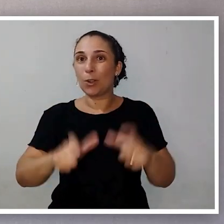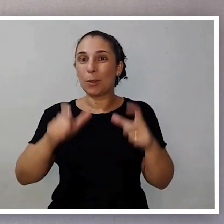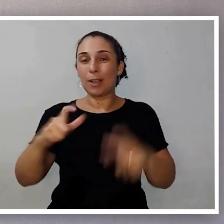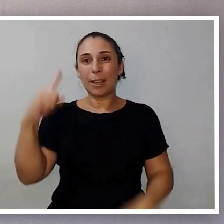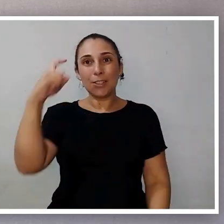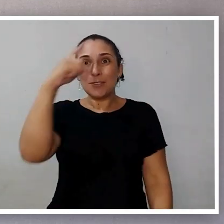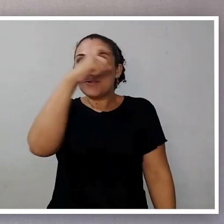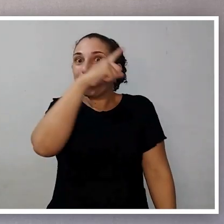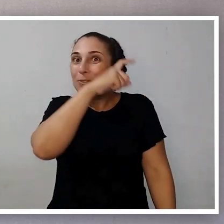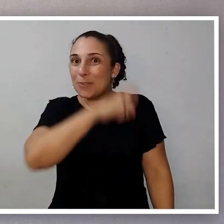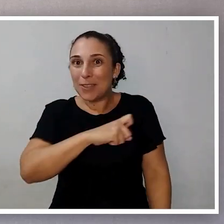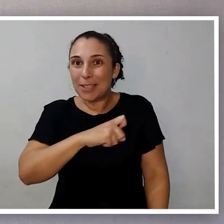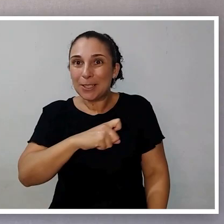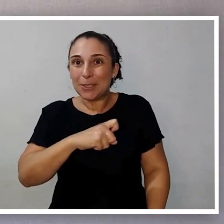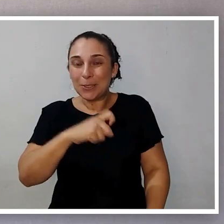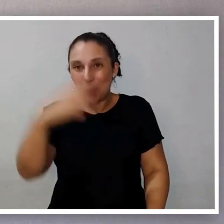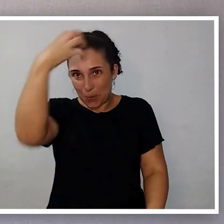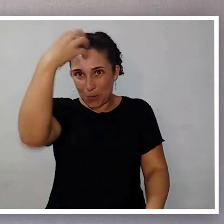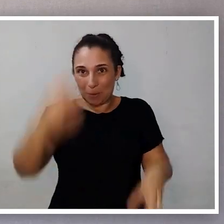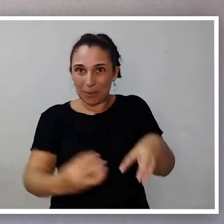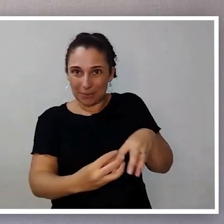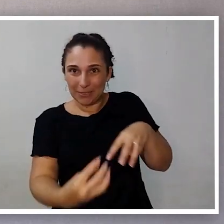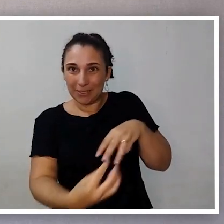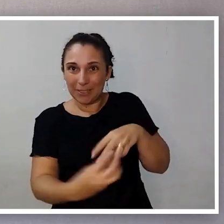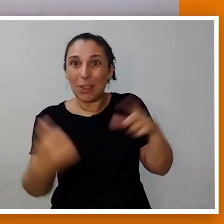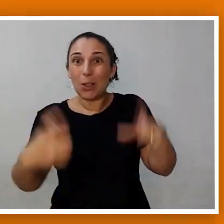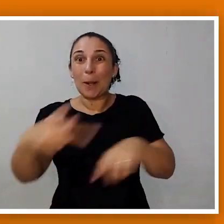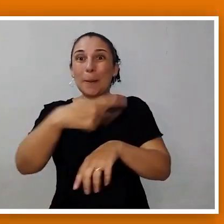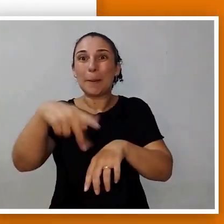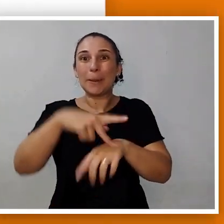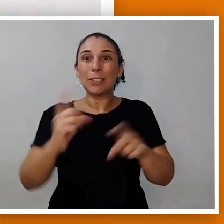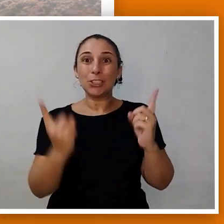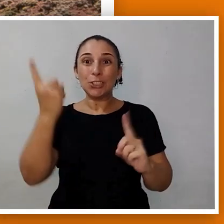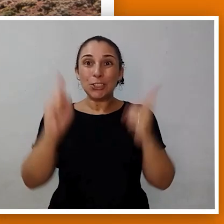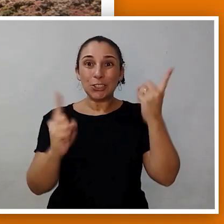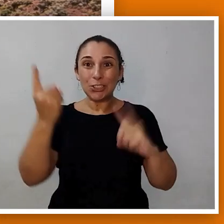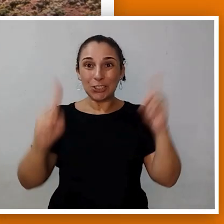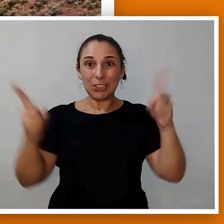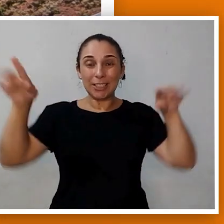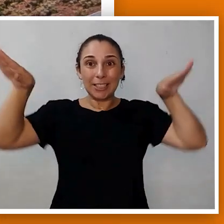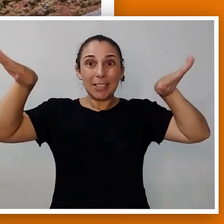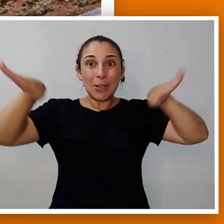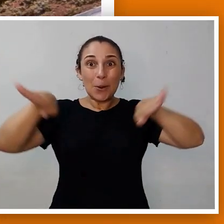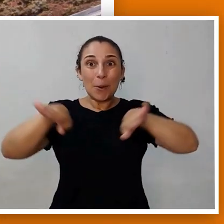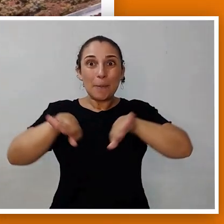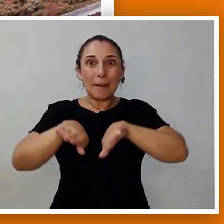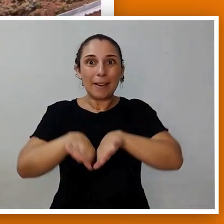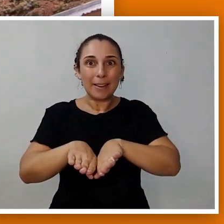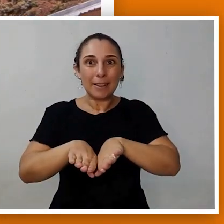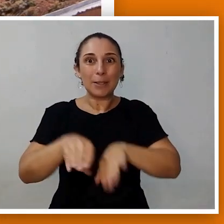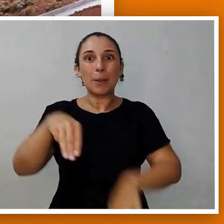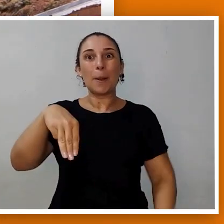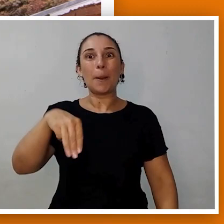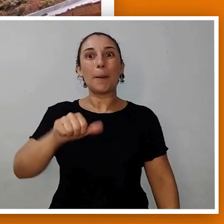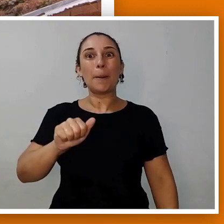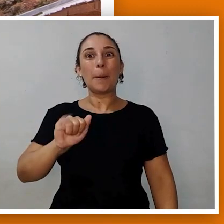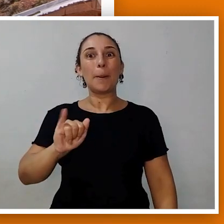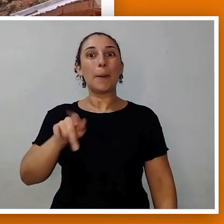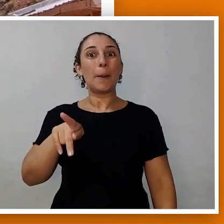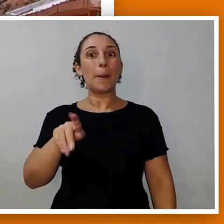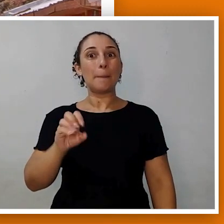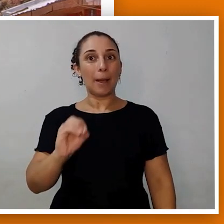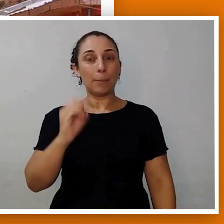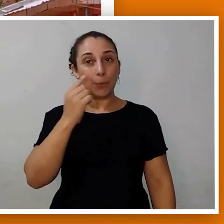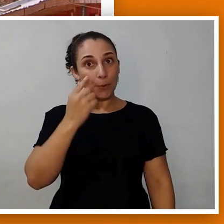justamente por causa dos pés do tripé, foi lá no Chile. Produção, coloca aquela foto aí que eu fiz quando eu fui lá no Vale do Maipo.